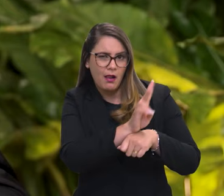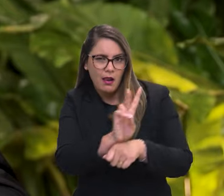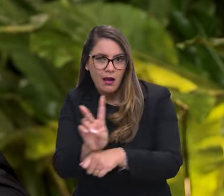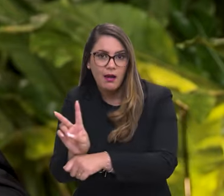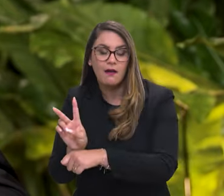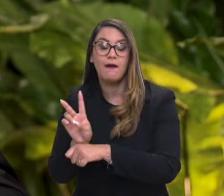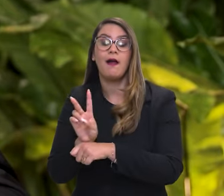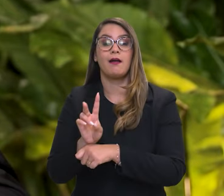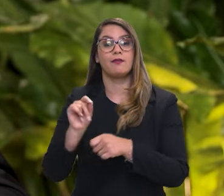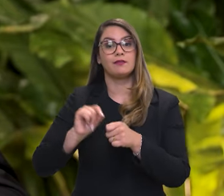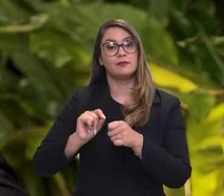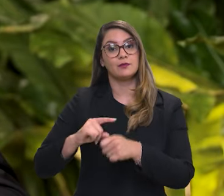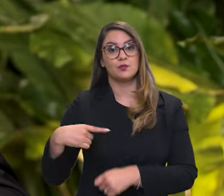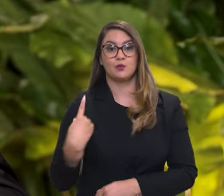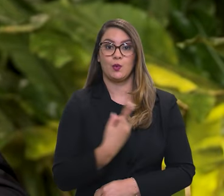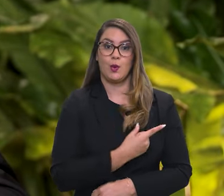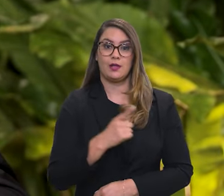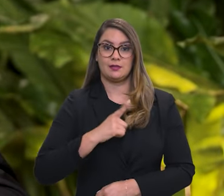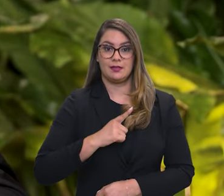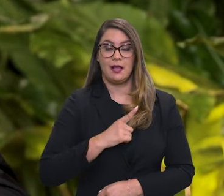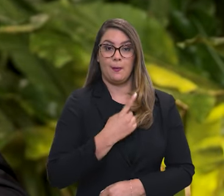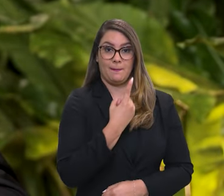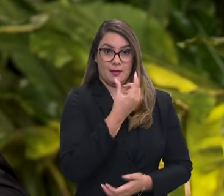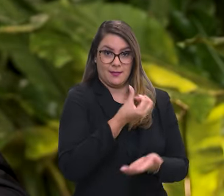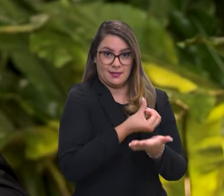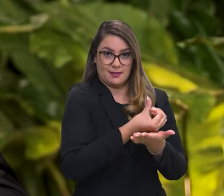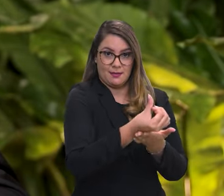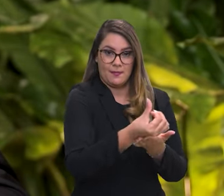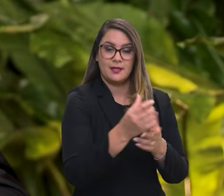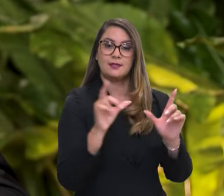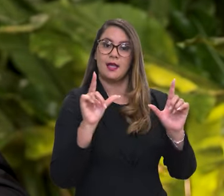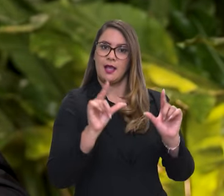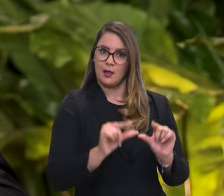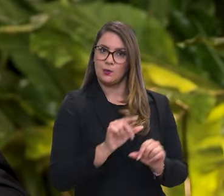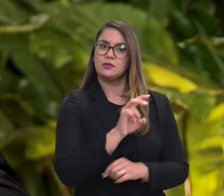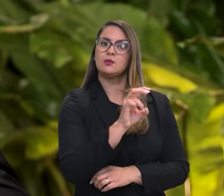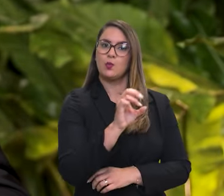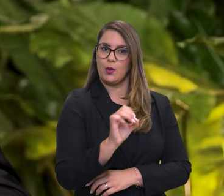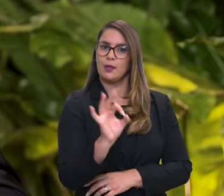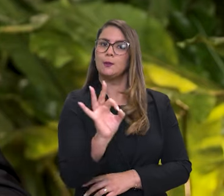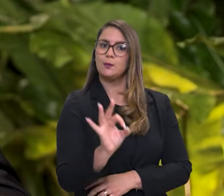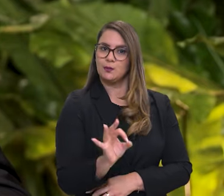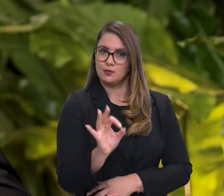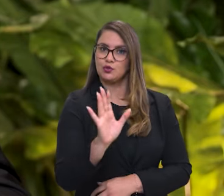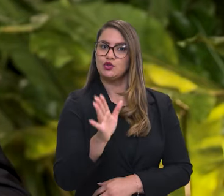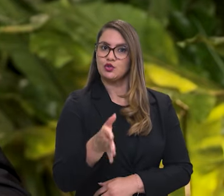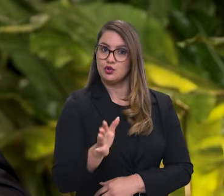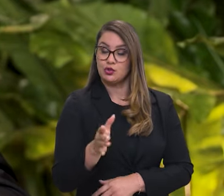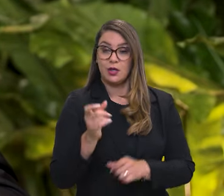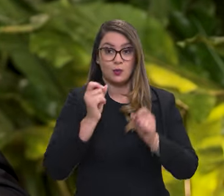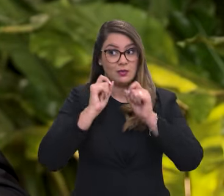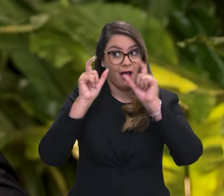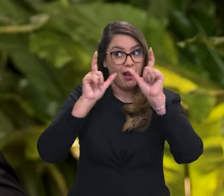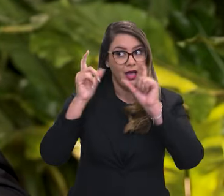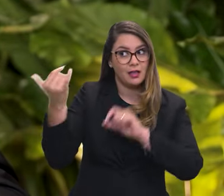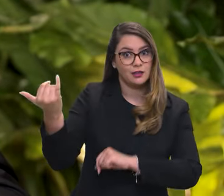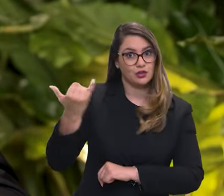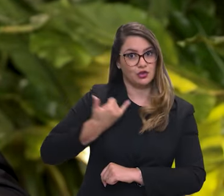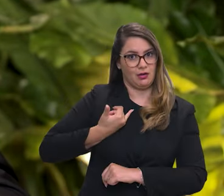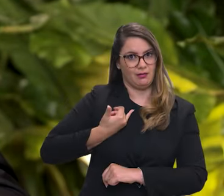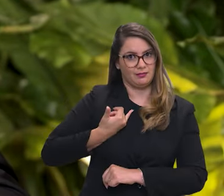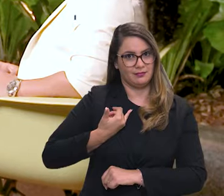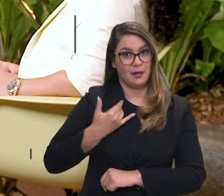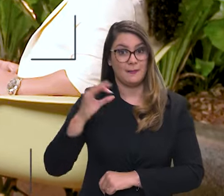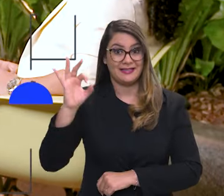gente tivesse, só no primeiro semestre, uma redução já de 50% nos alertas. Já na taxa PRODES, que